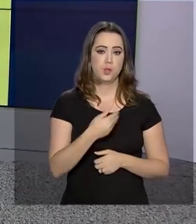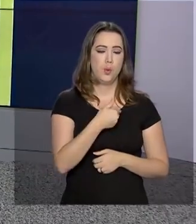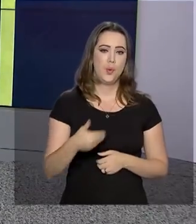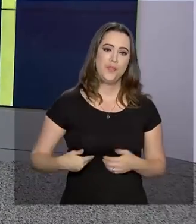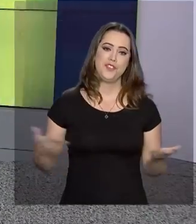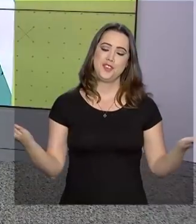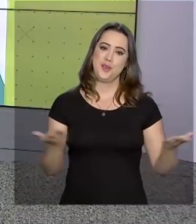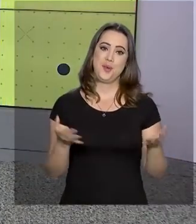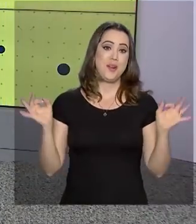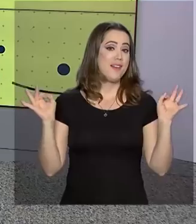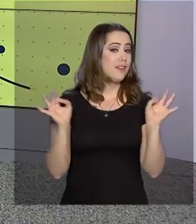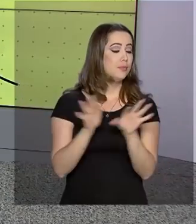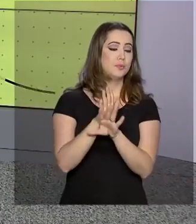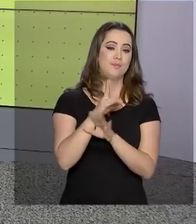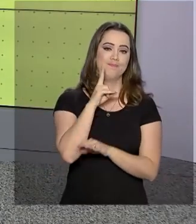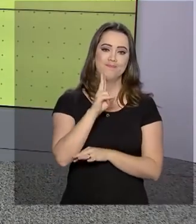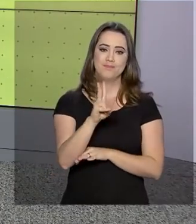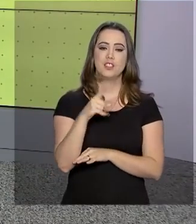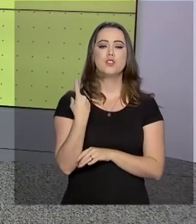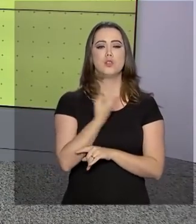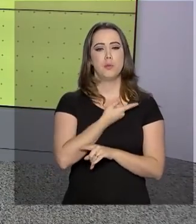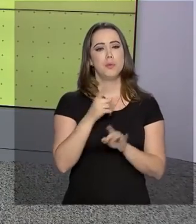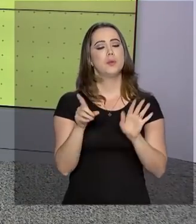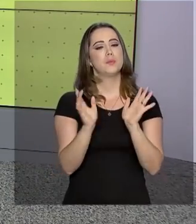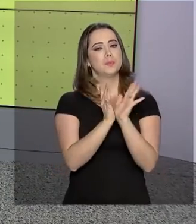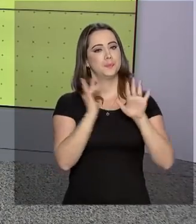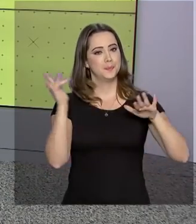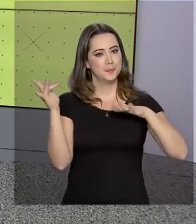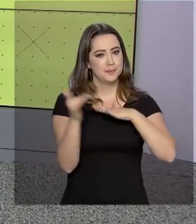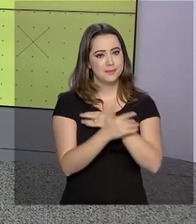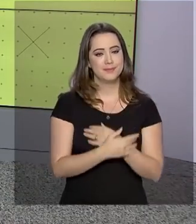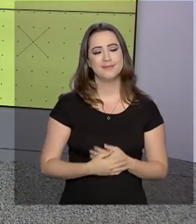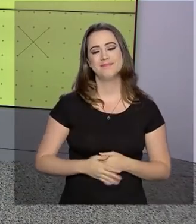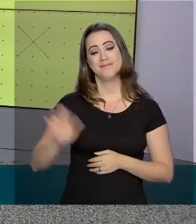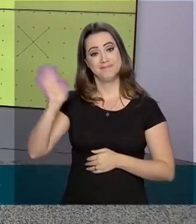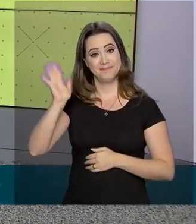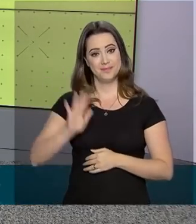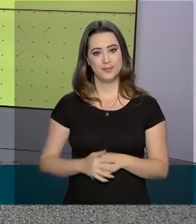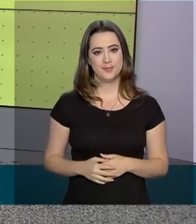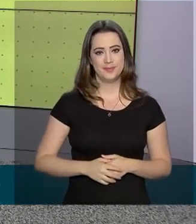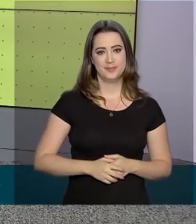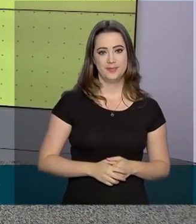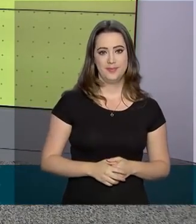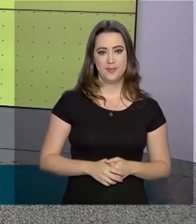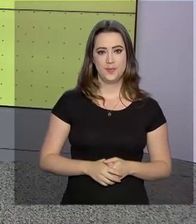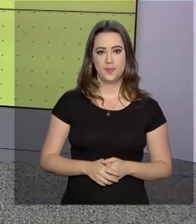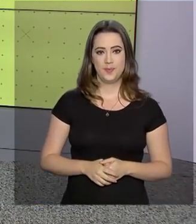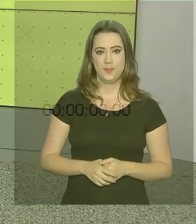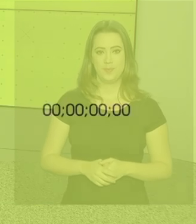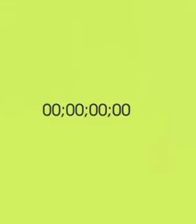governo agora fica por aqui. Acompanhe a gente também pelas nossas redes sociais. Até a próxima edição.